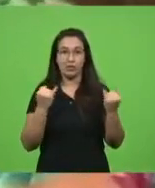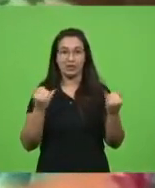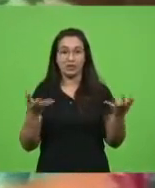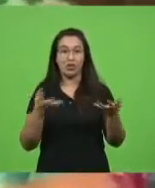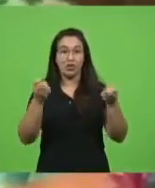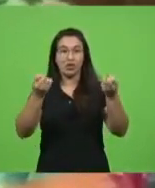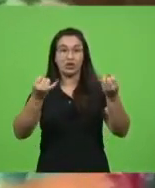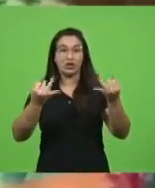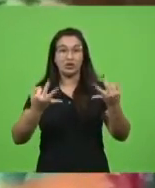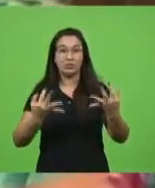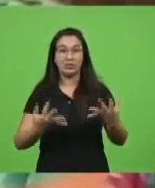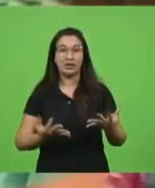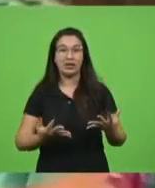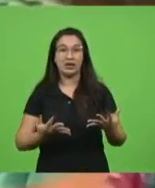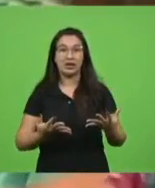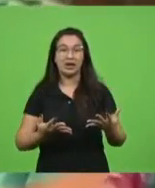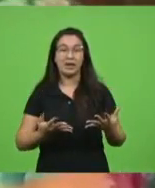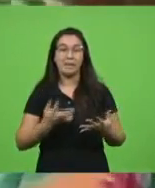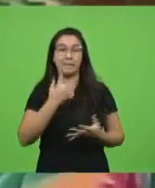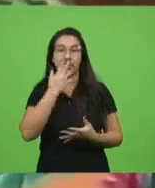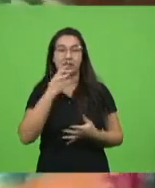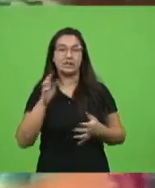renascimento.